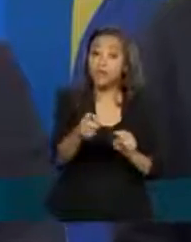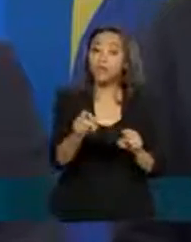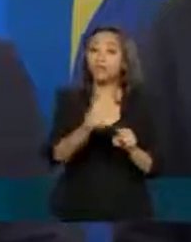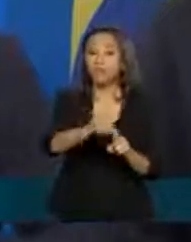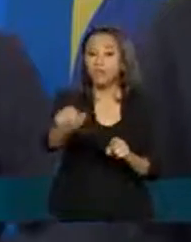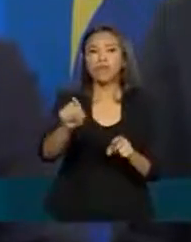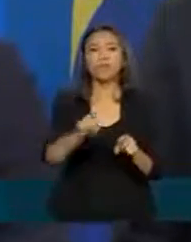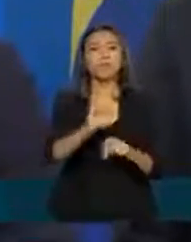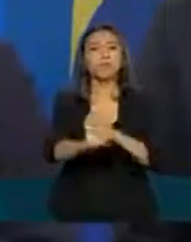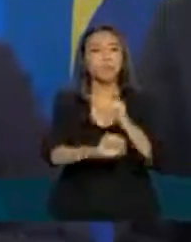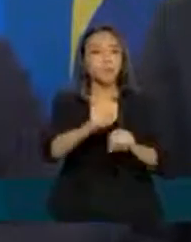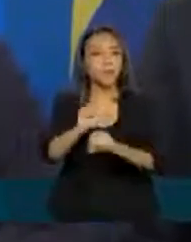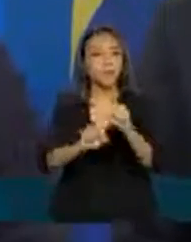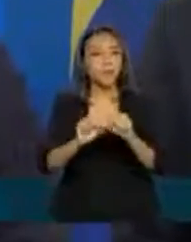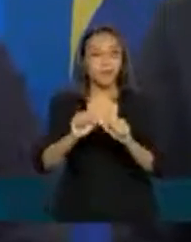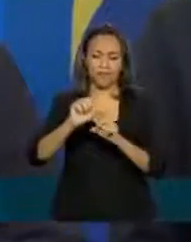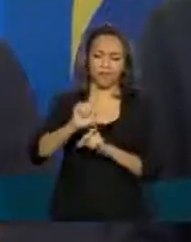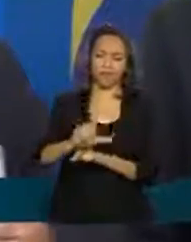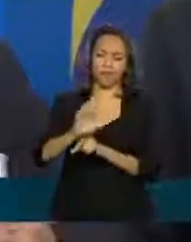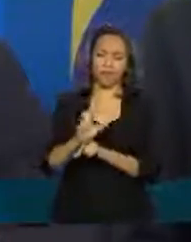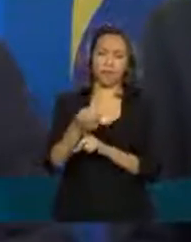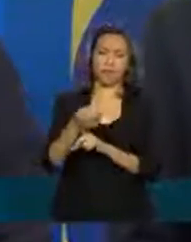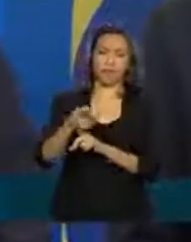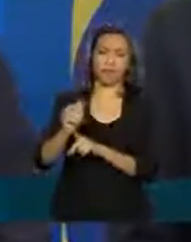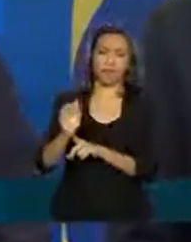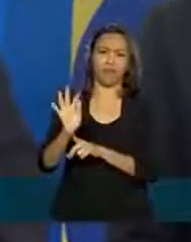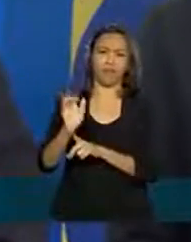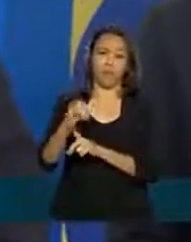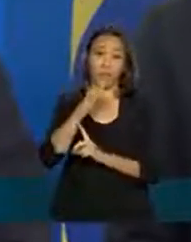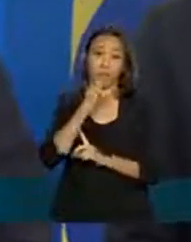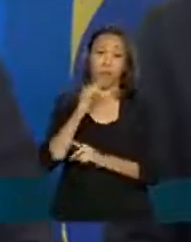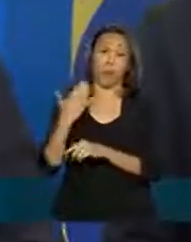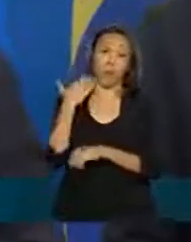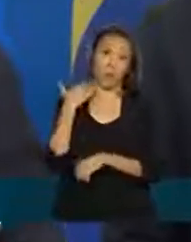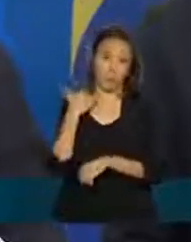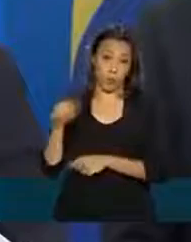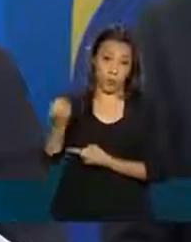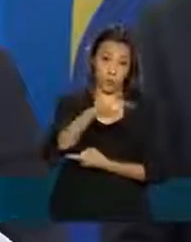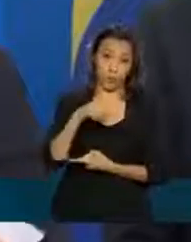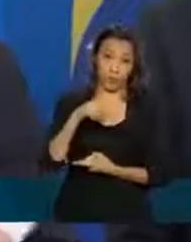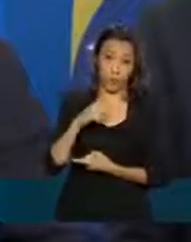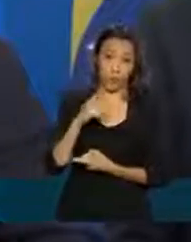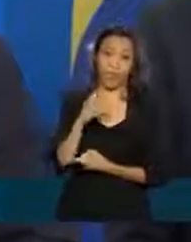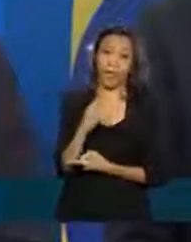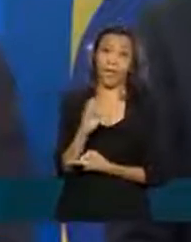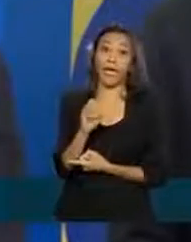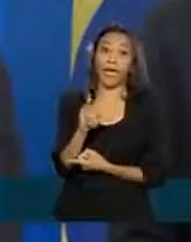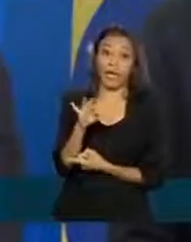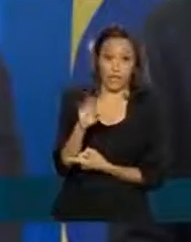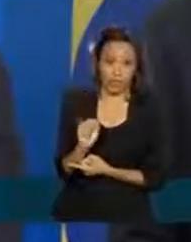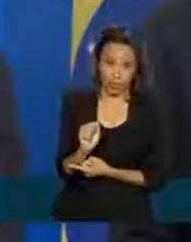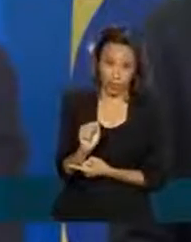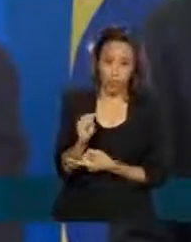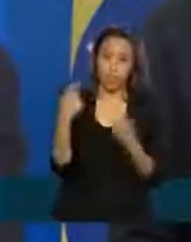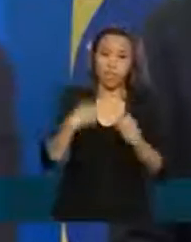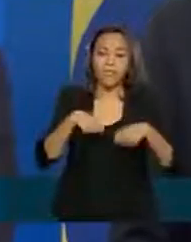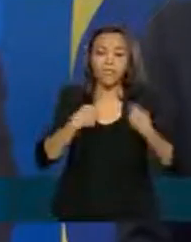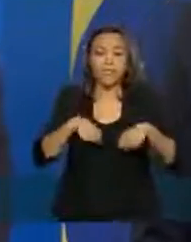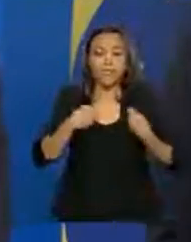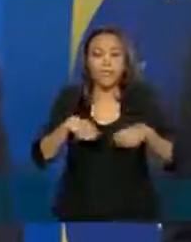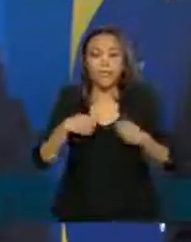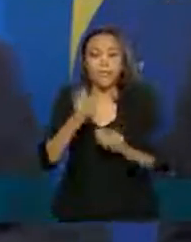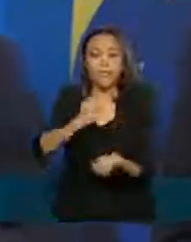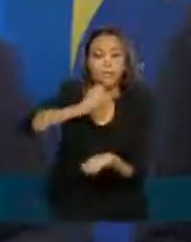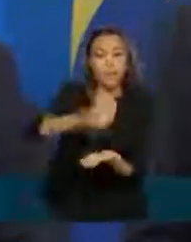via letra de financeira. O significa isso? Que o banco que tiver uma carteira de crédito e precisar liquidez, ele vai colocar essa carteira de